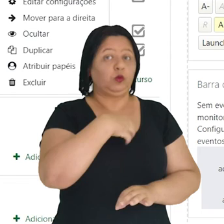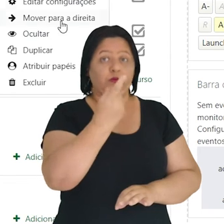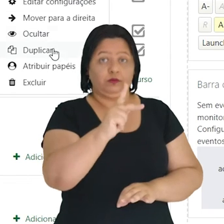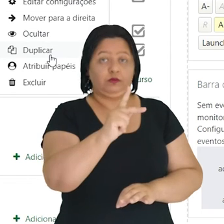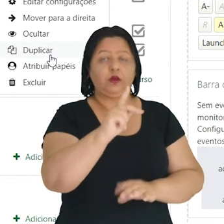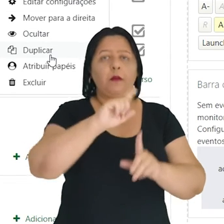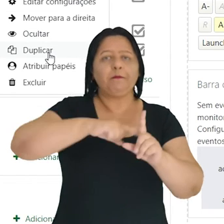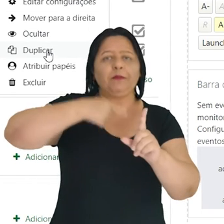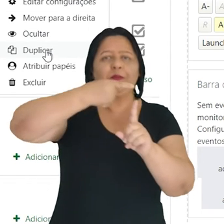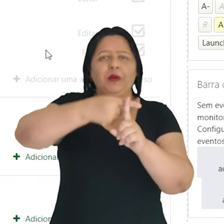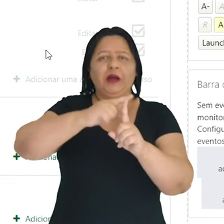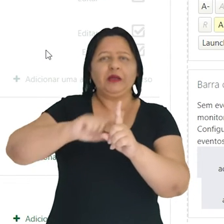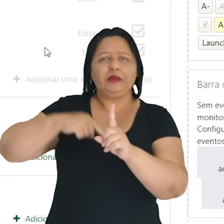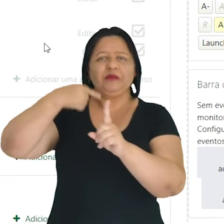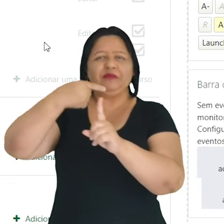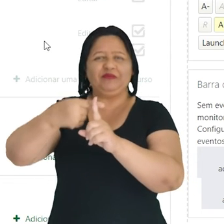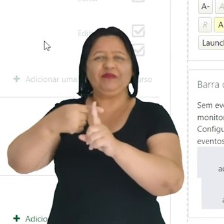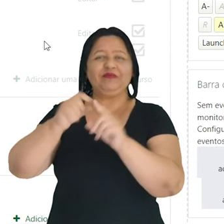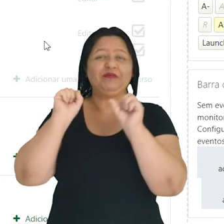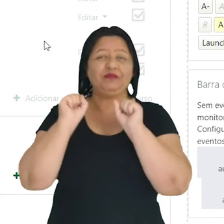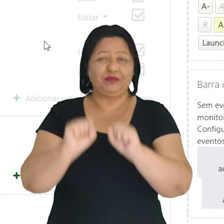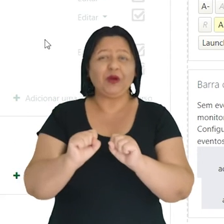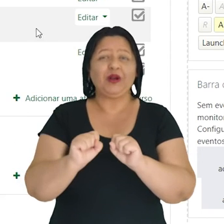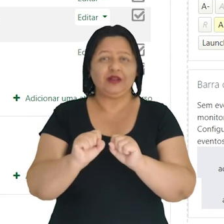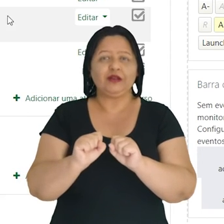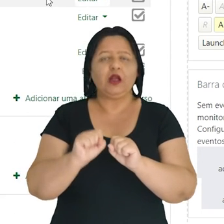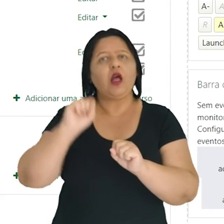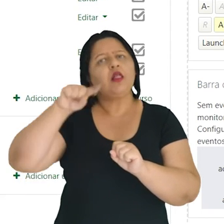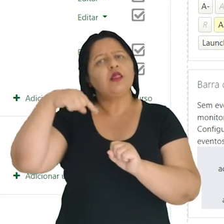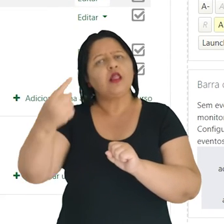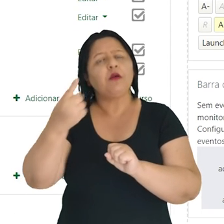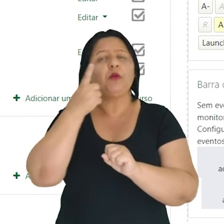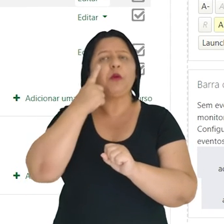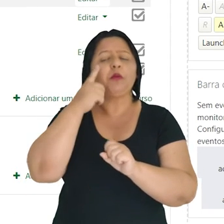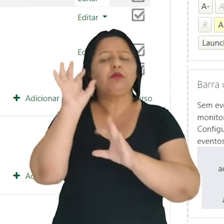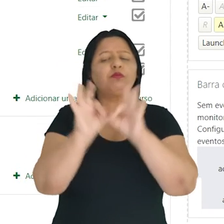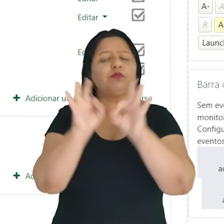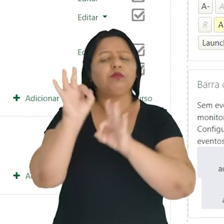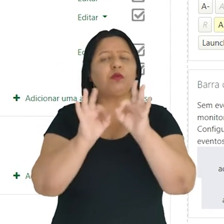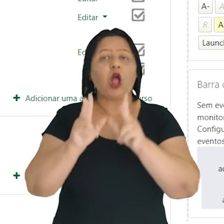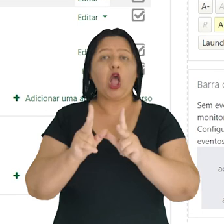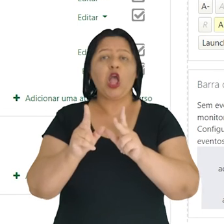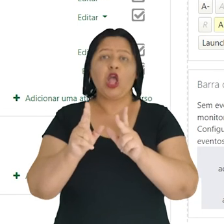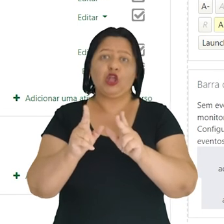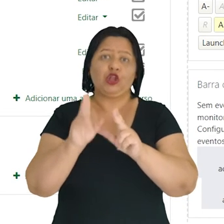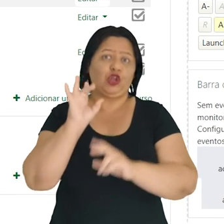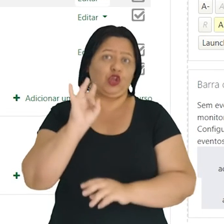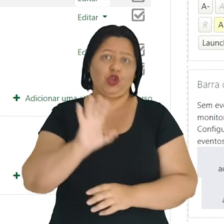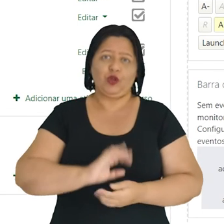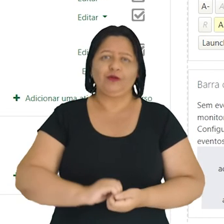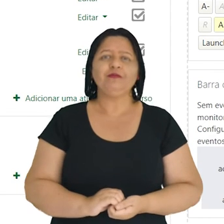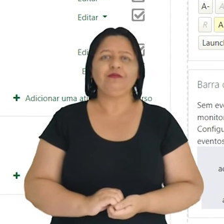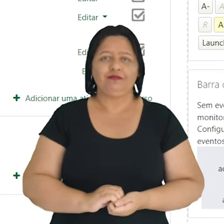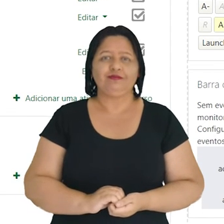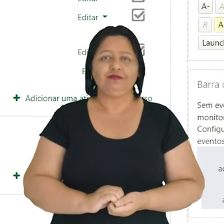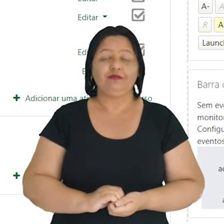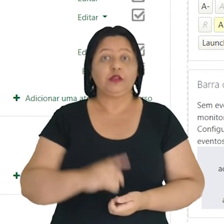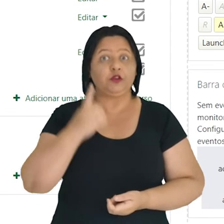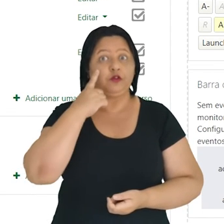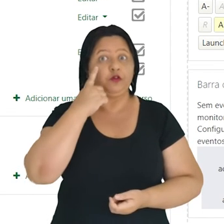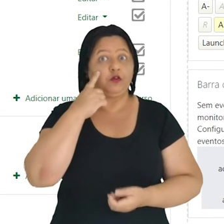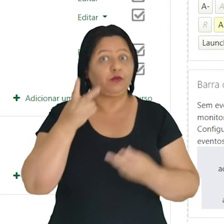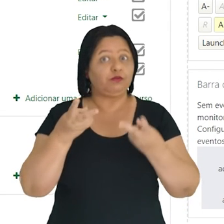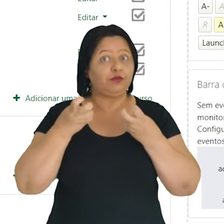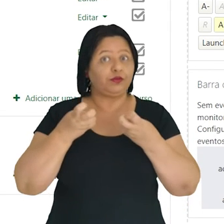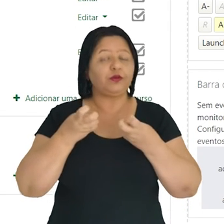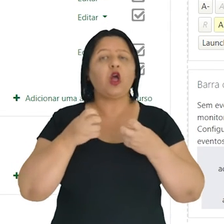deseja e duplicar esse recurso para que depois você apenas edite. E observe que